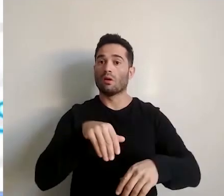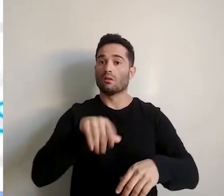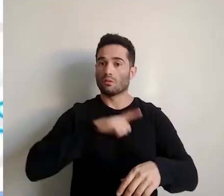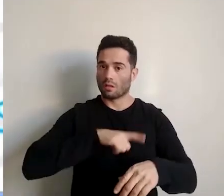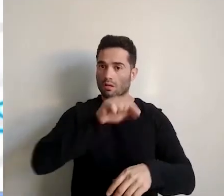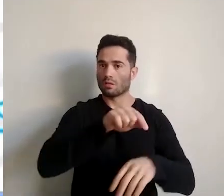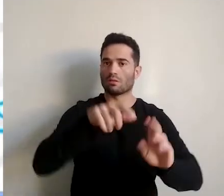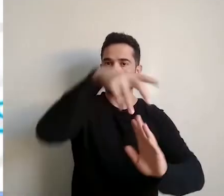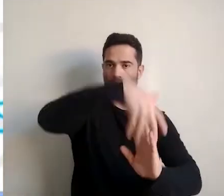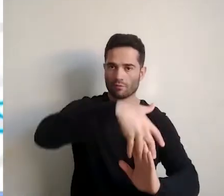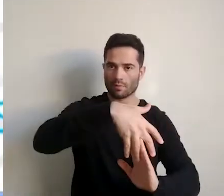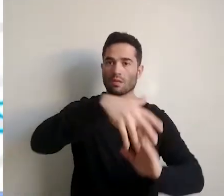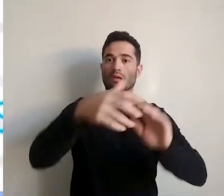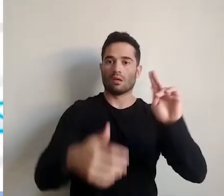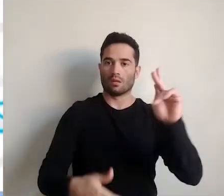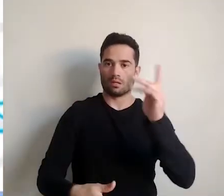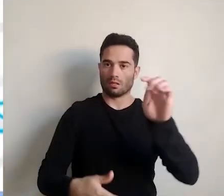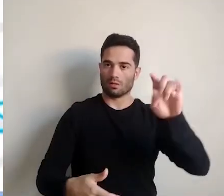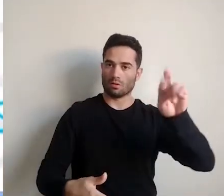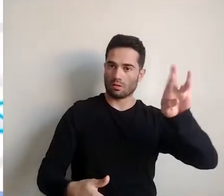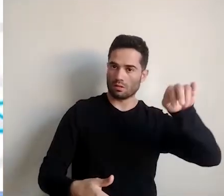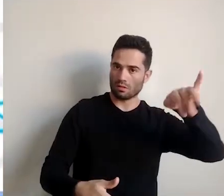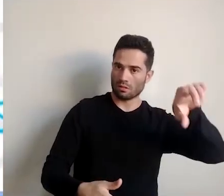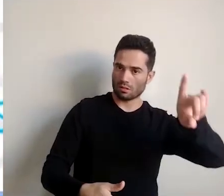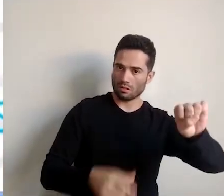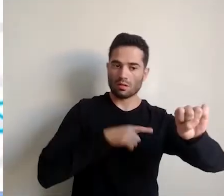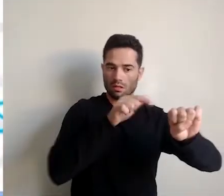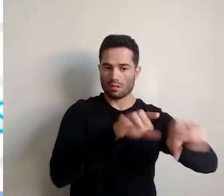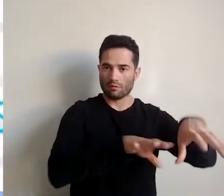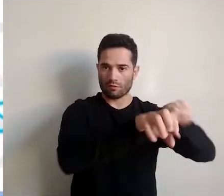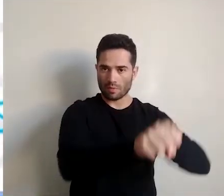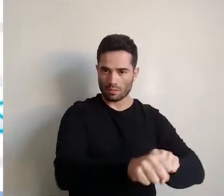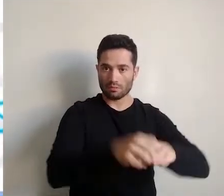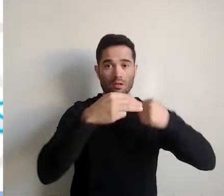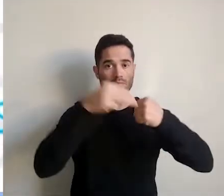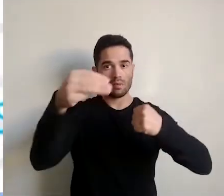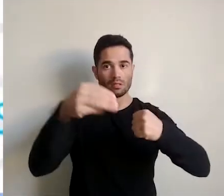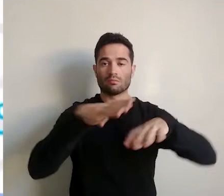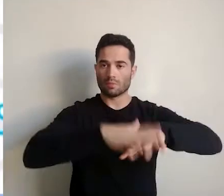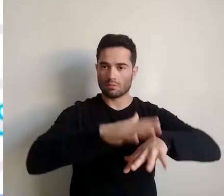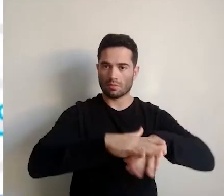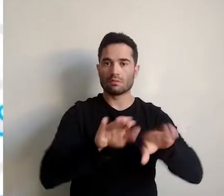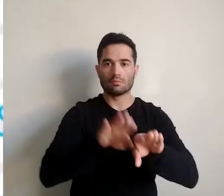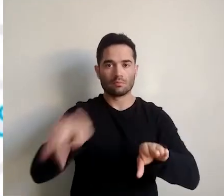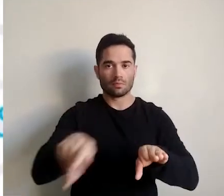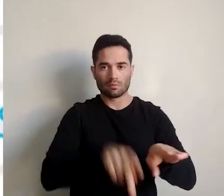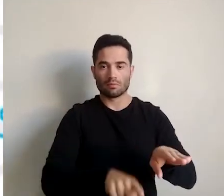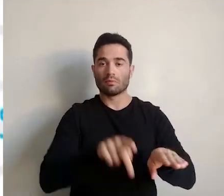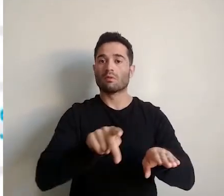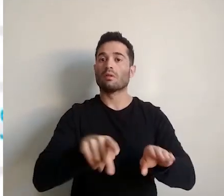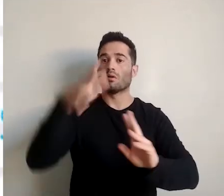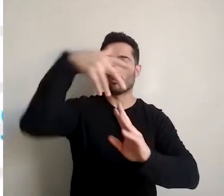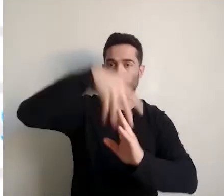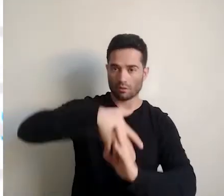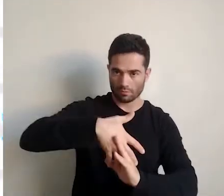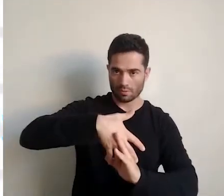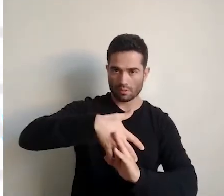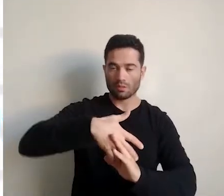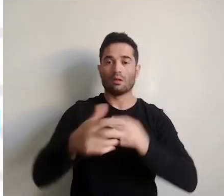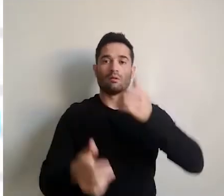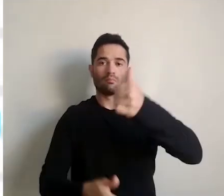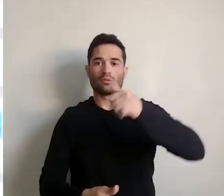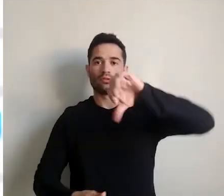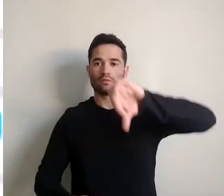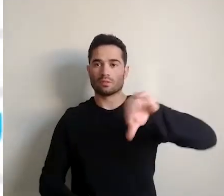UFMS, Eronides e Jesus Bíscola, graduado e mestre em Matemática e professor da Universidade Federal de